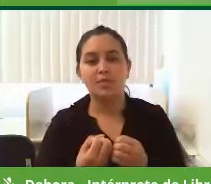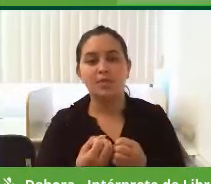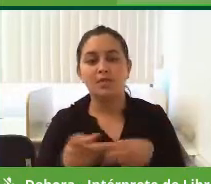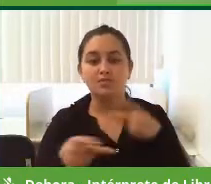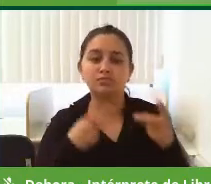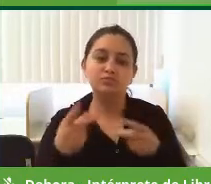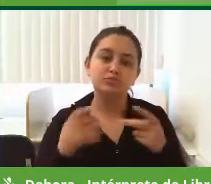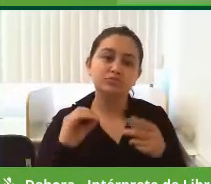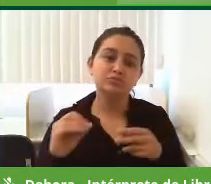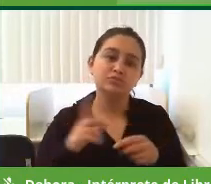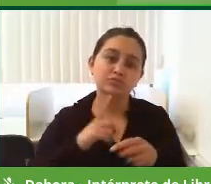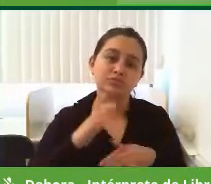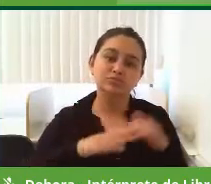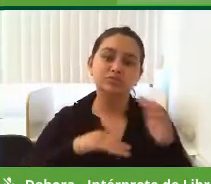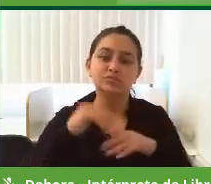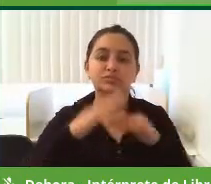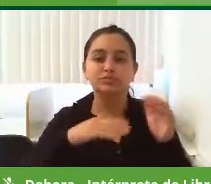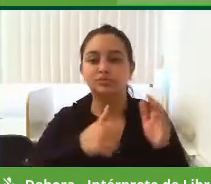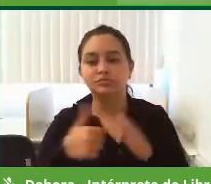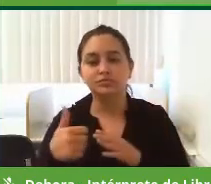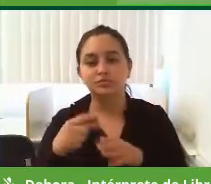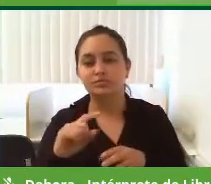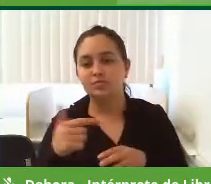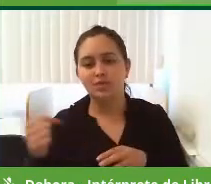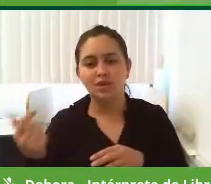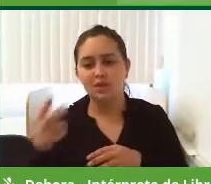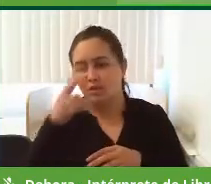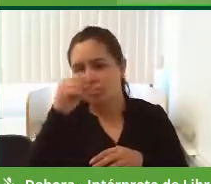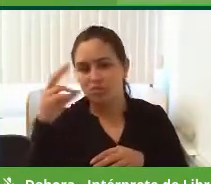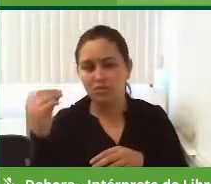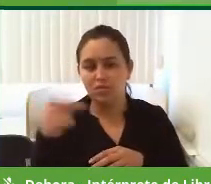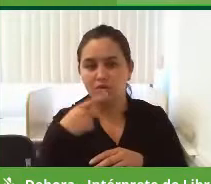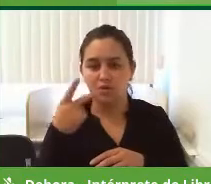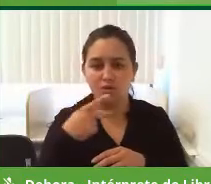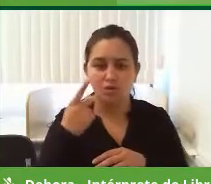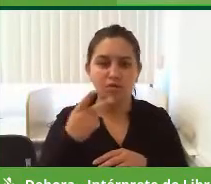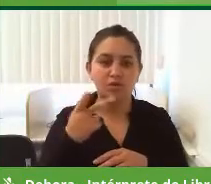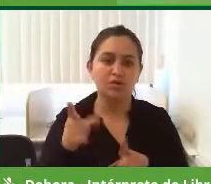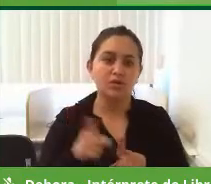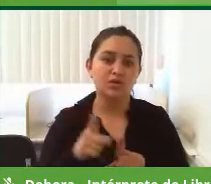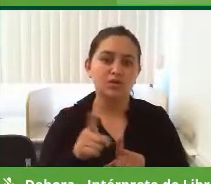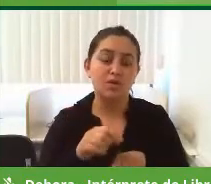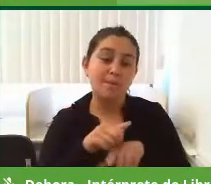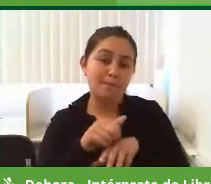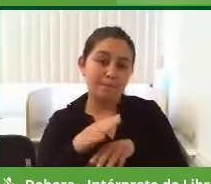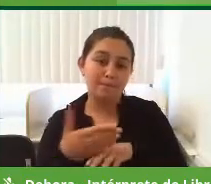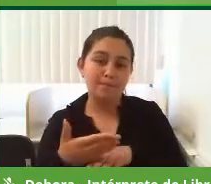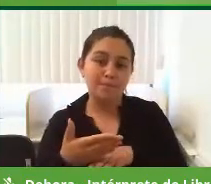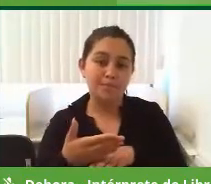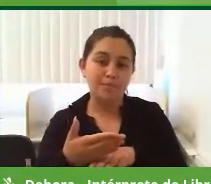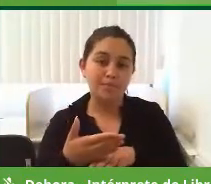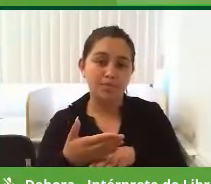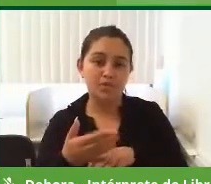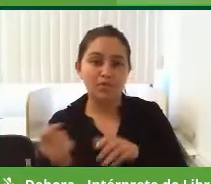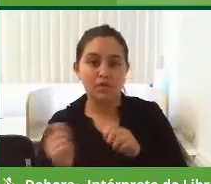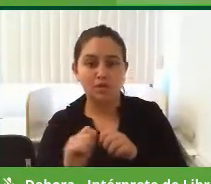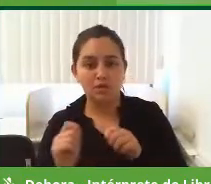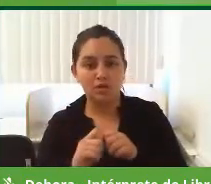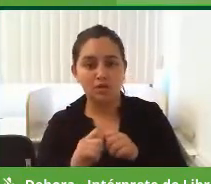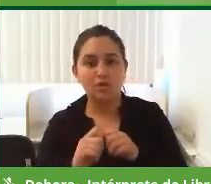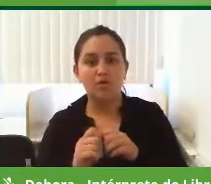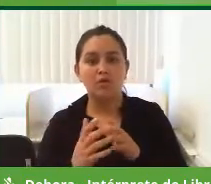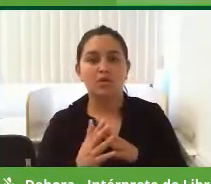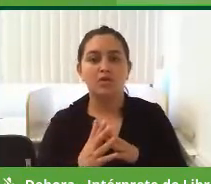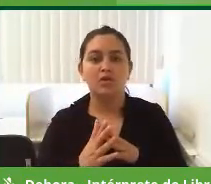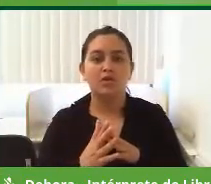o que tem que ser construído primeiro, não é o prefeito que vai lá dizer assim, ó, eu vou fazer tal coisa para o bairro, não, nós fazemos as assembleias,